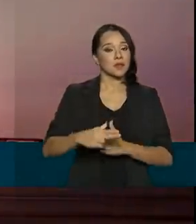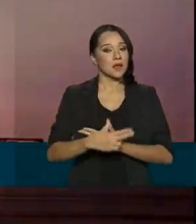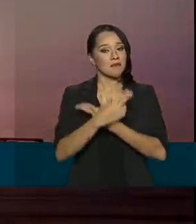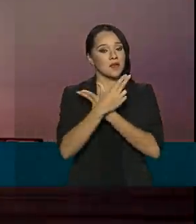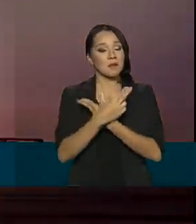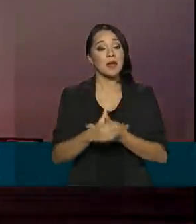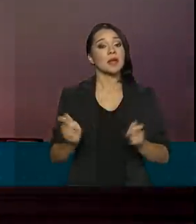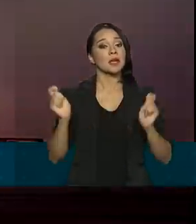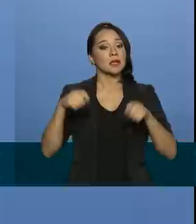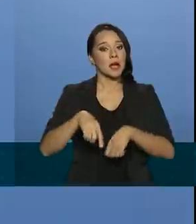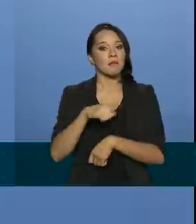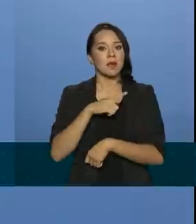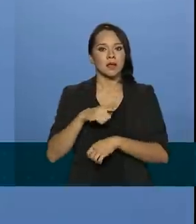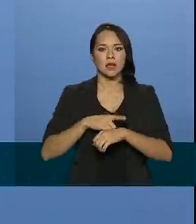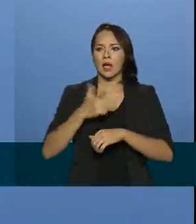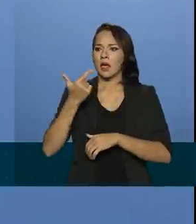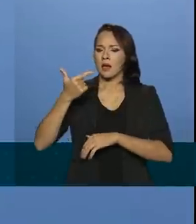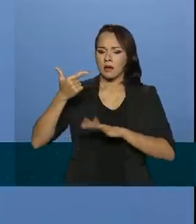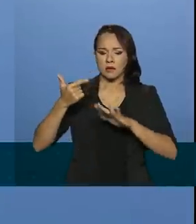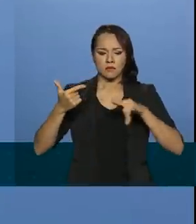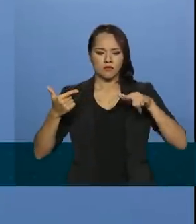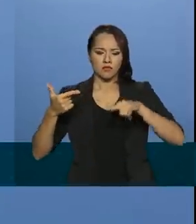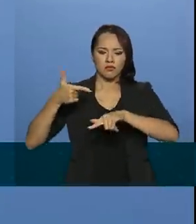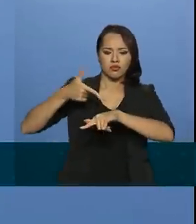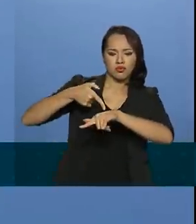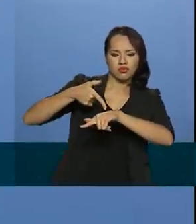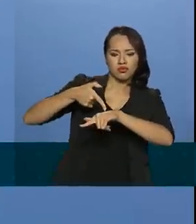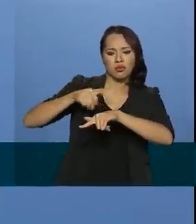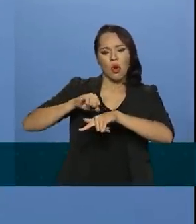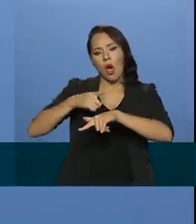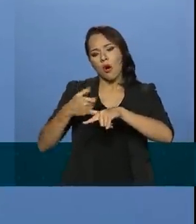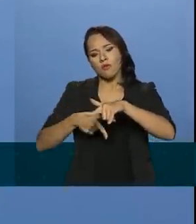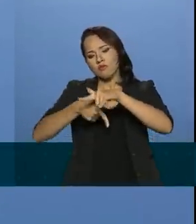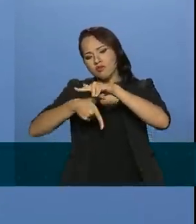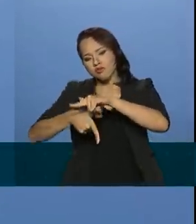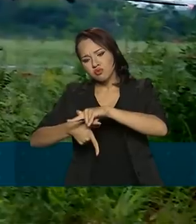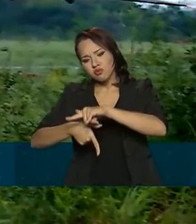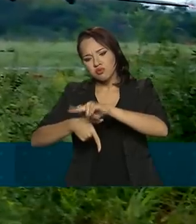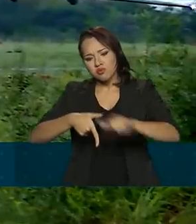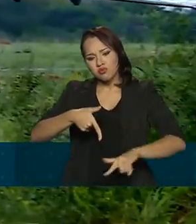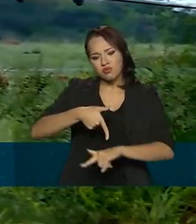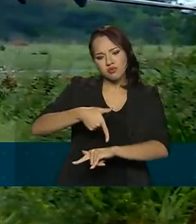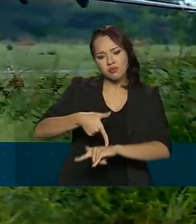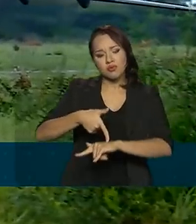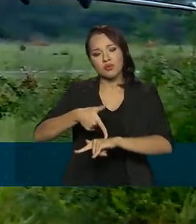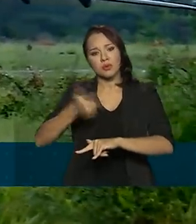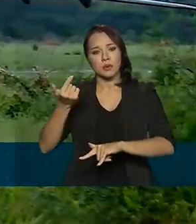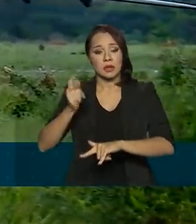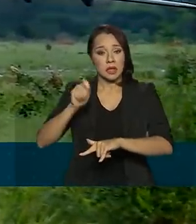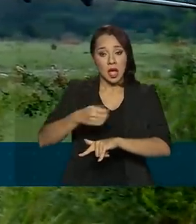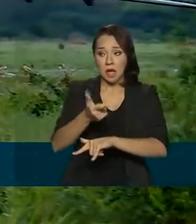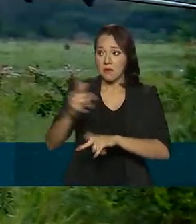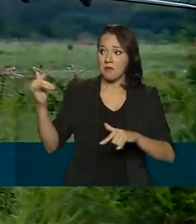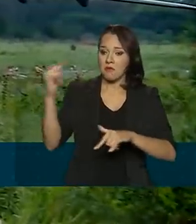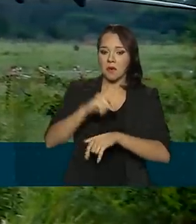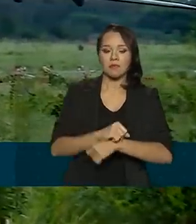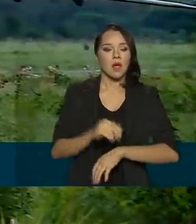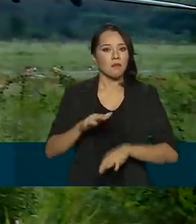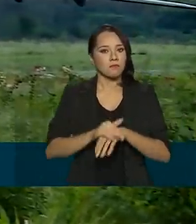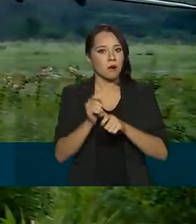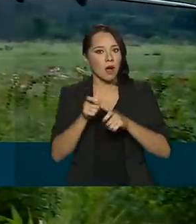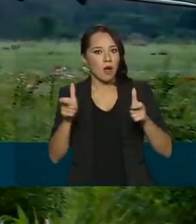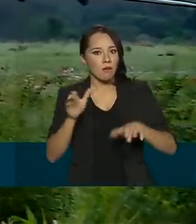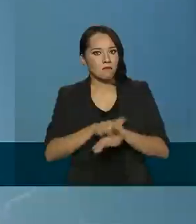capaz de receber combustível e abastecer outras aeronaves em pleno voo. Além de ser o maior e mais rápido